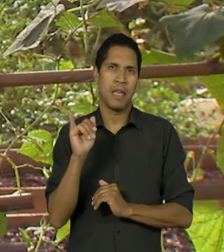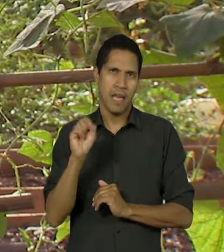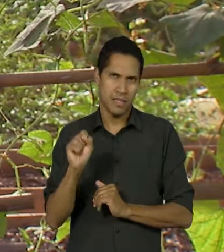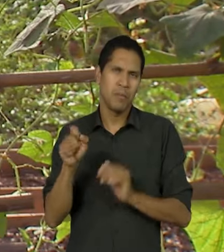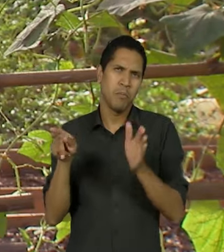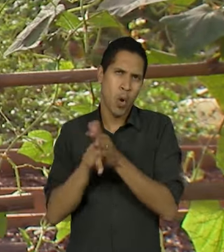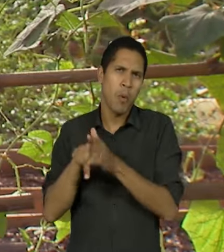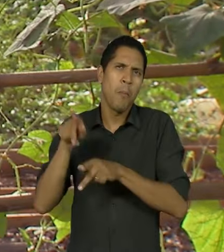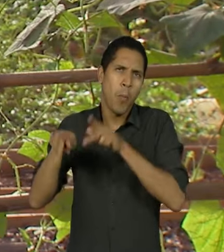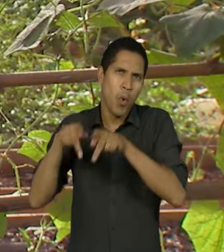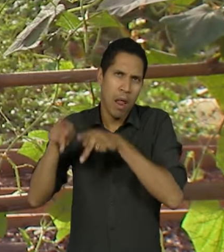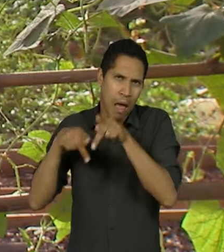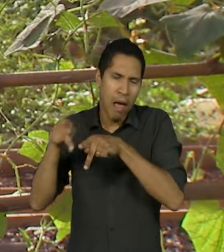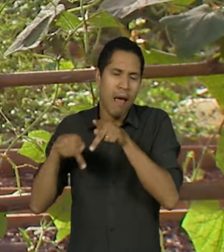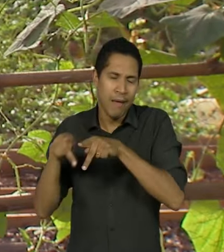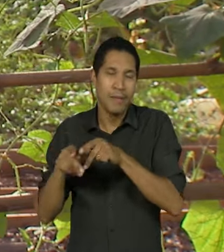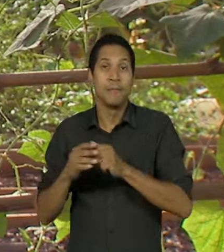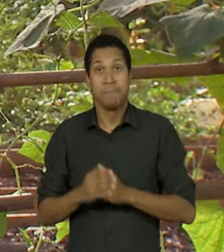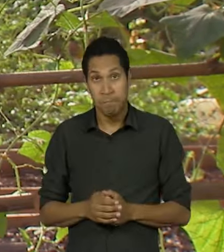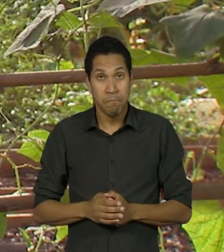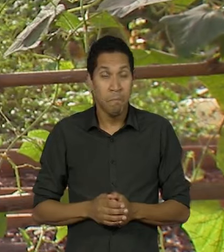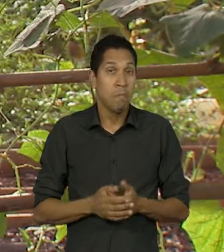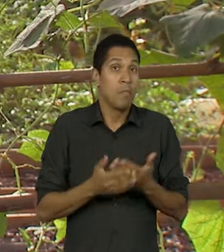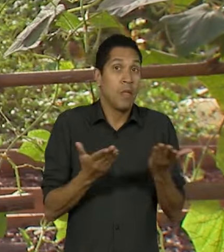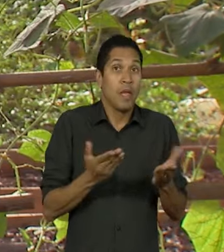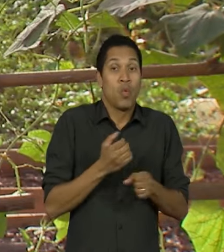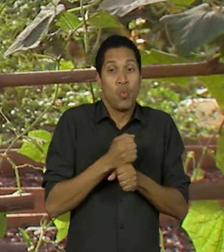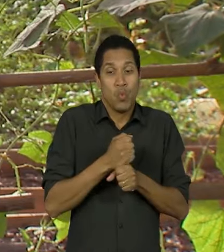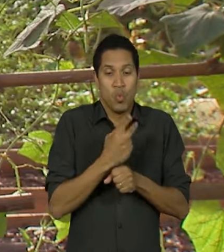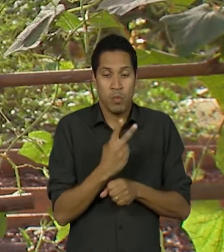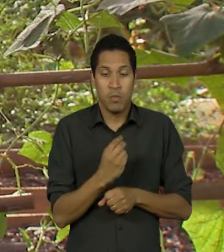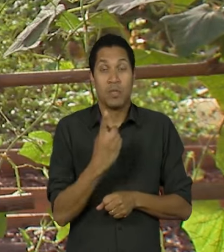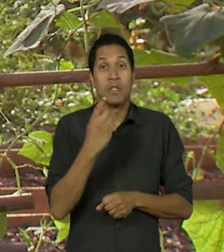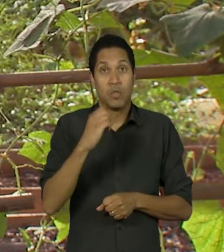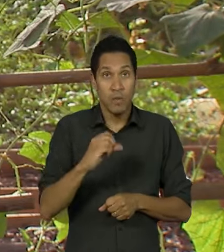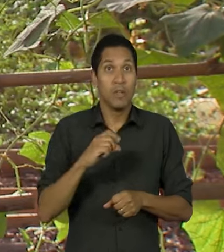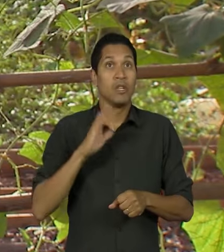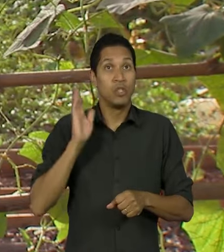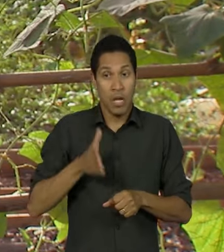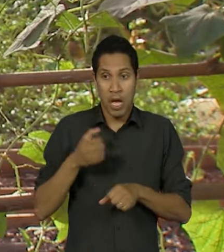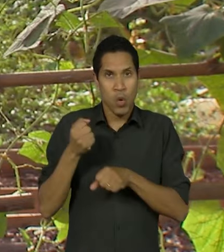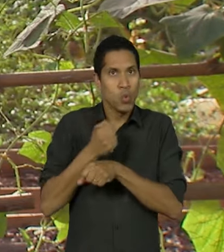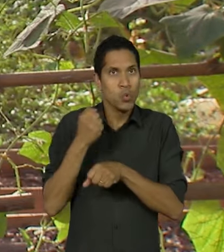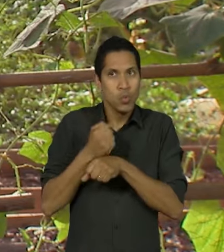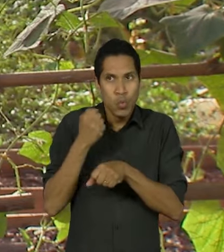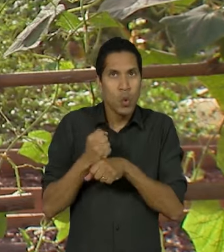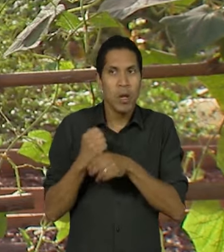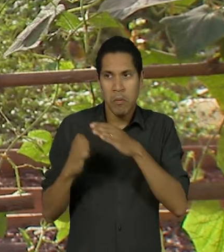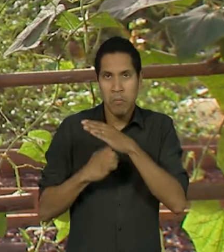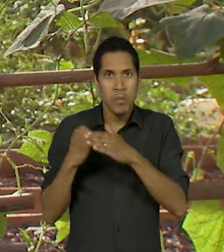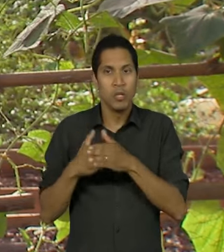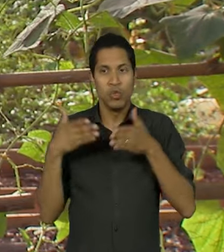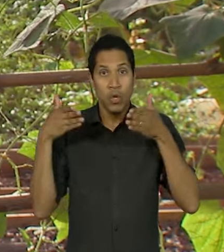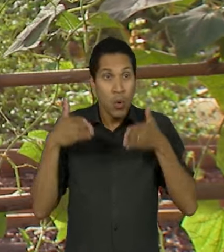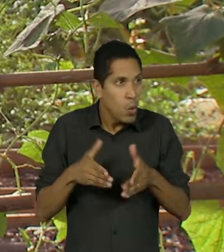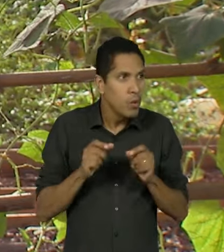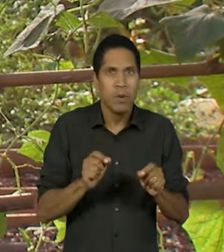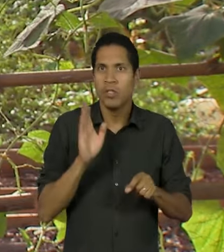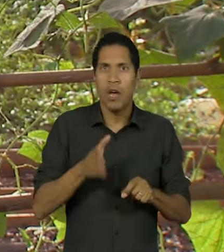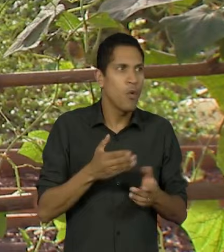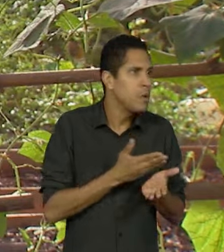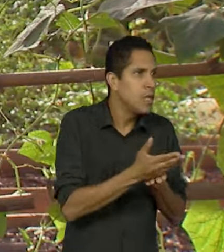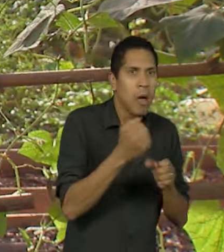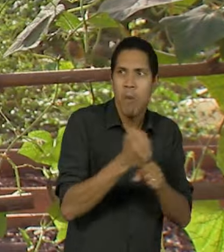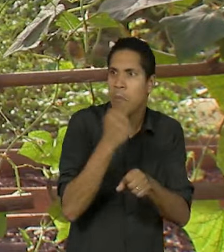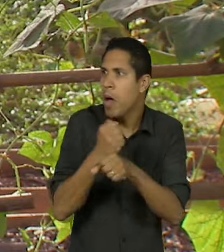não sabiam de nada. Em 2019, a construtora chegou aqui já com a intenção de erguer duas torres de